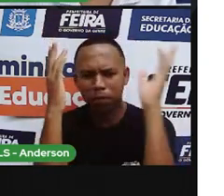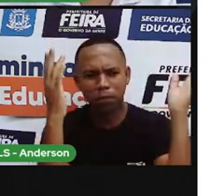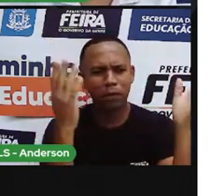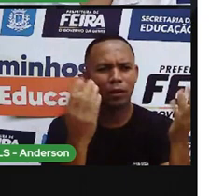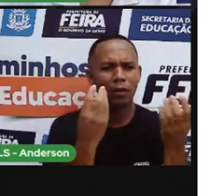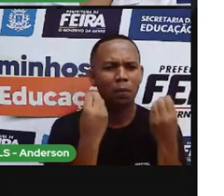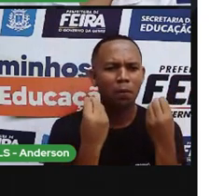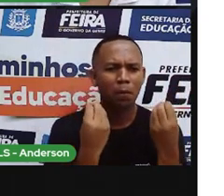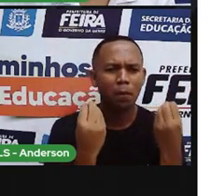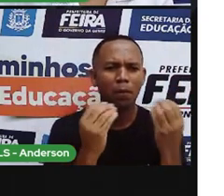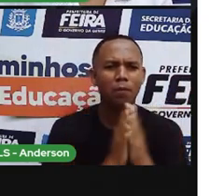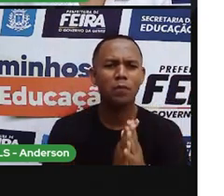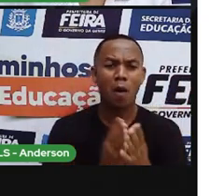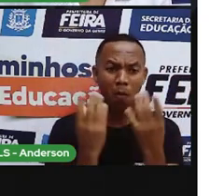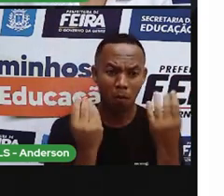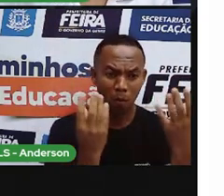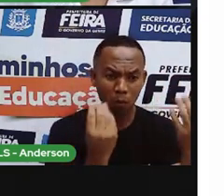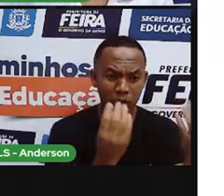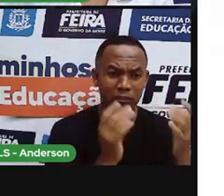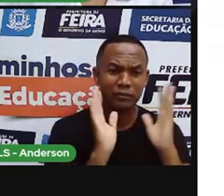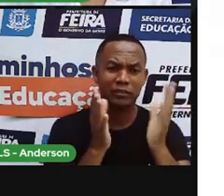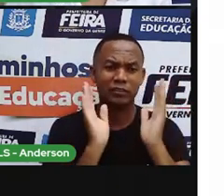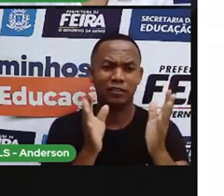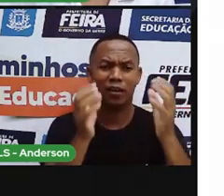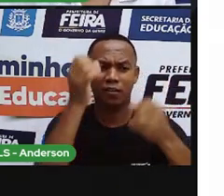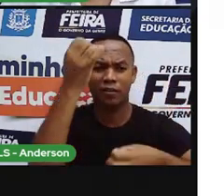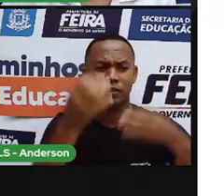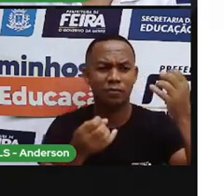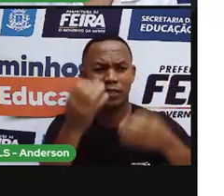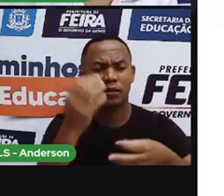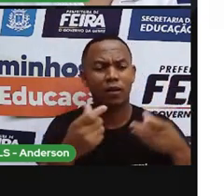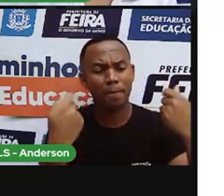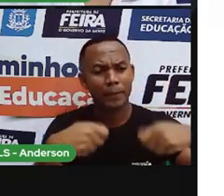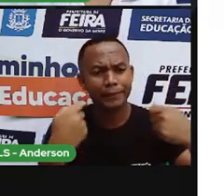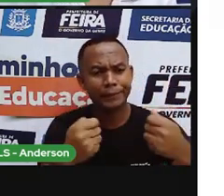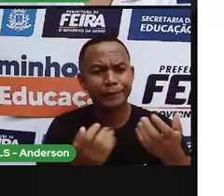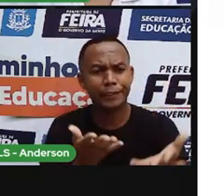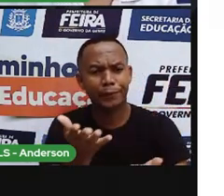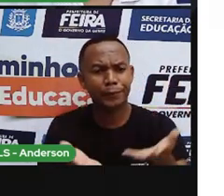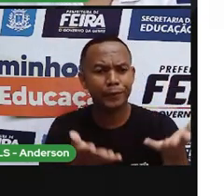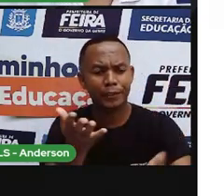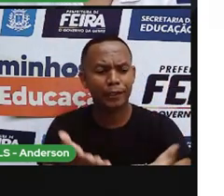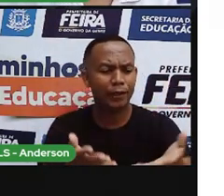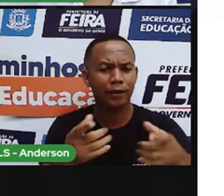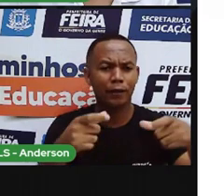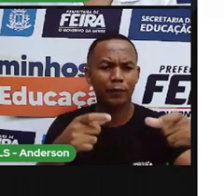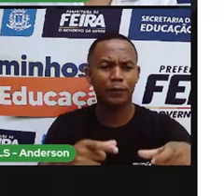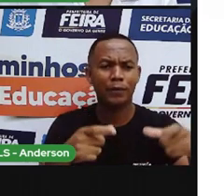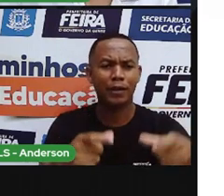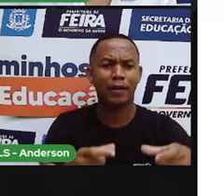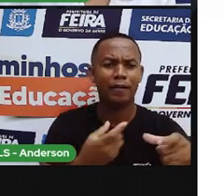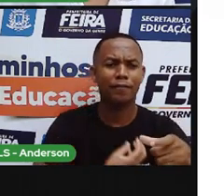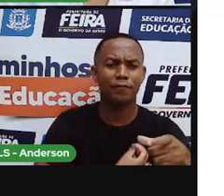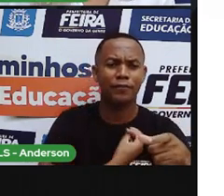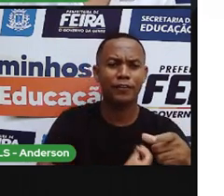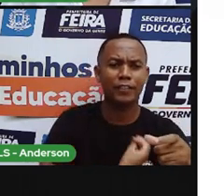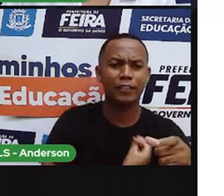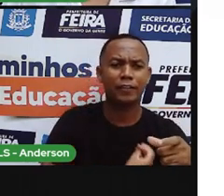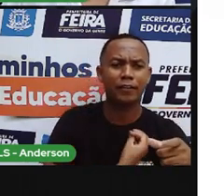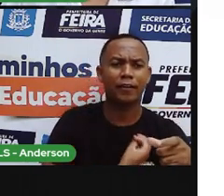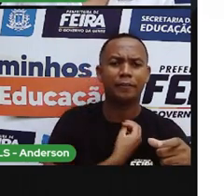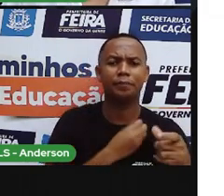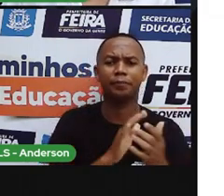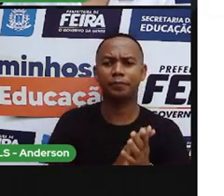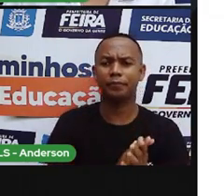já falou sobre poluição e de nossos cuidados, né? Com o ambiente que a gente vive, né? E aí, se a gente tem